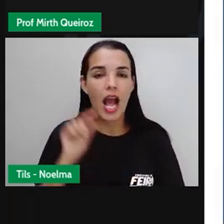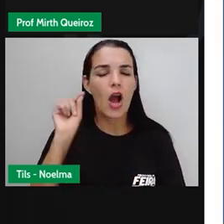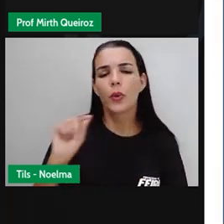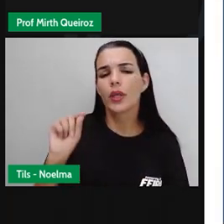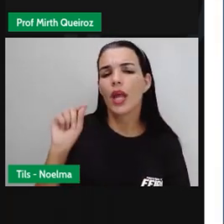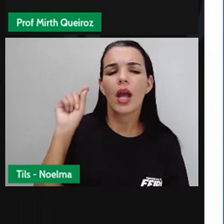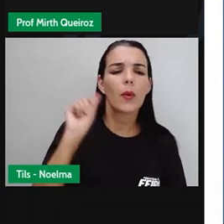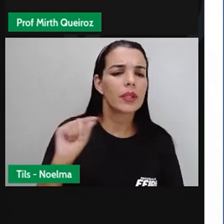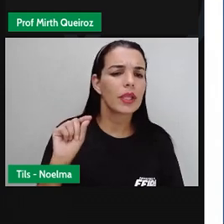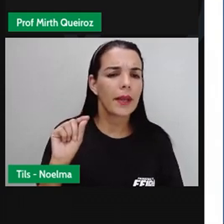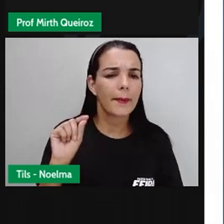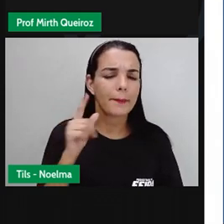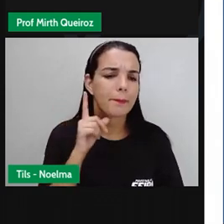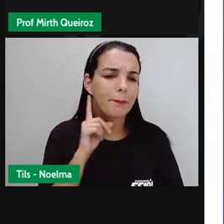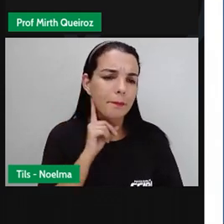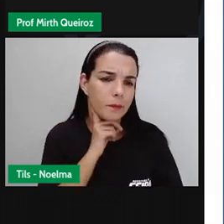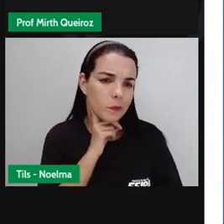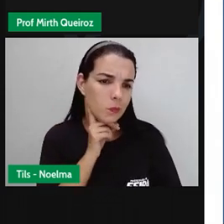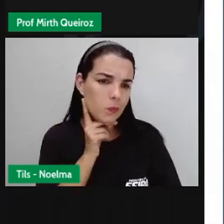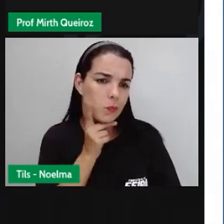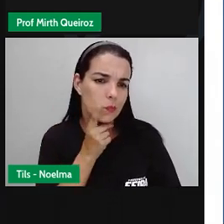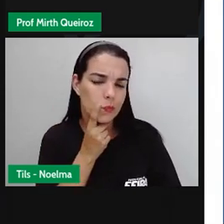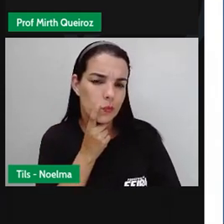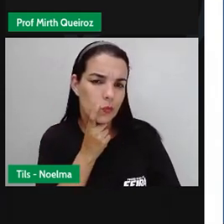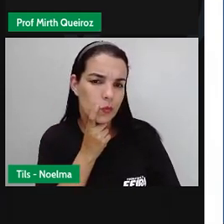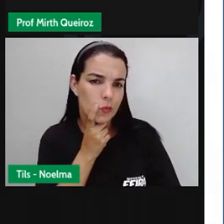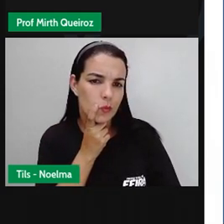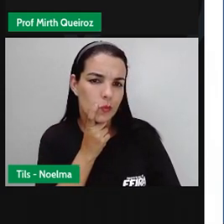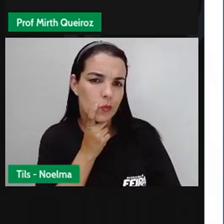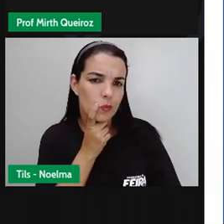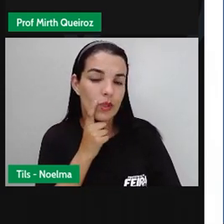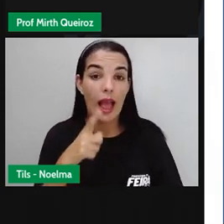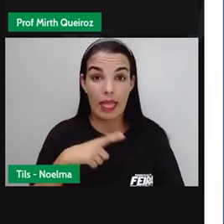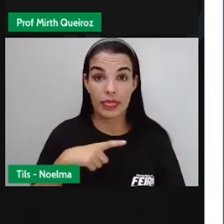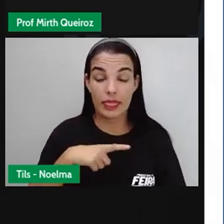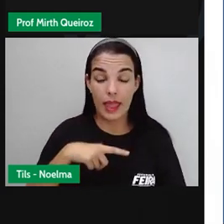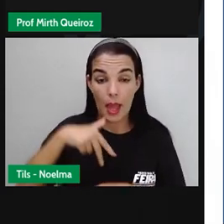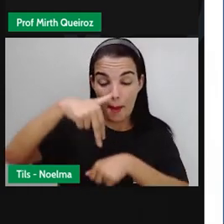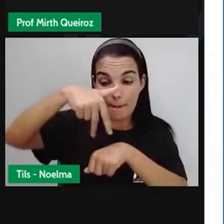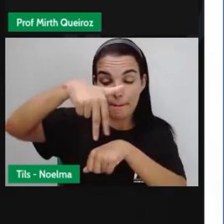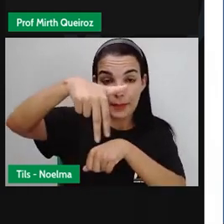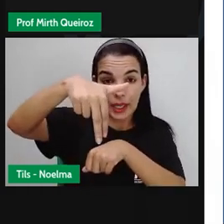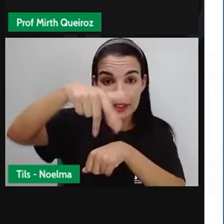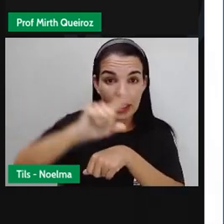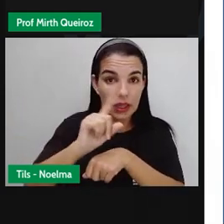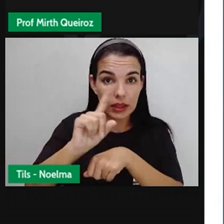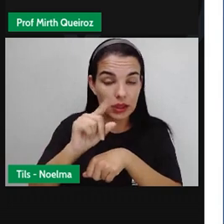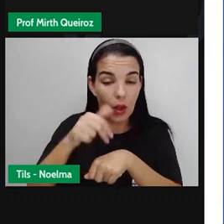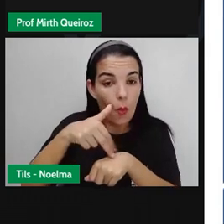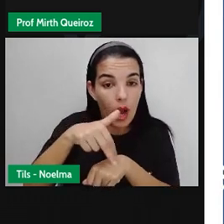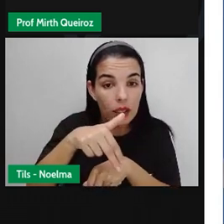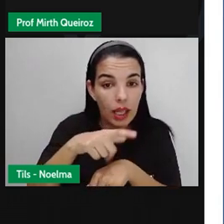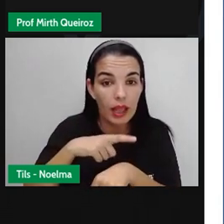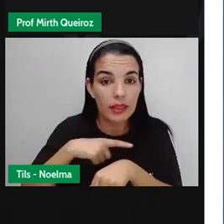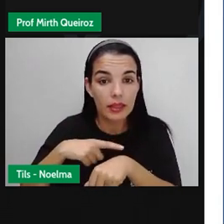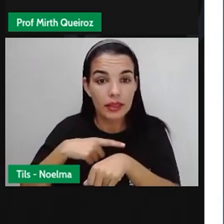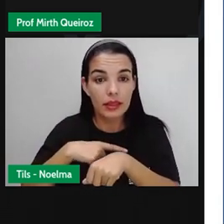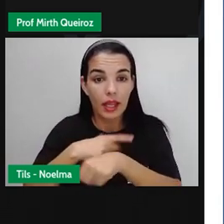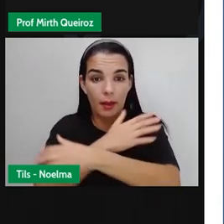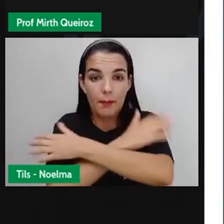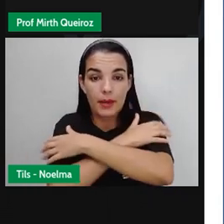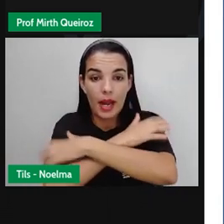O que é? que é? Tem pernas, mas não anda. Tem braços, mas não abraça.